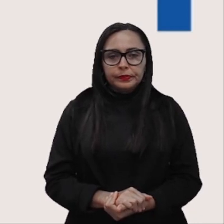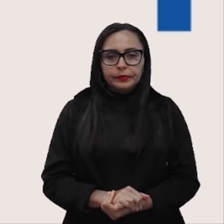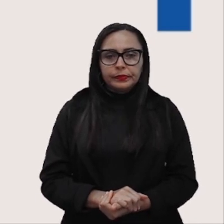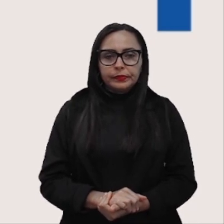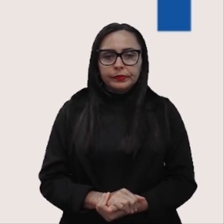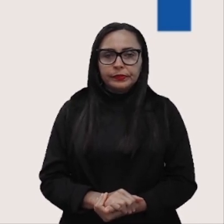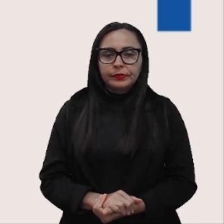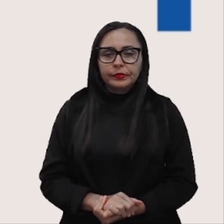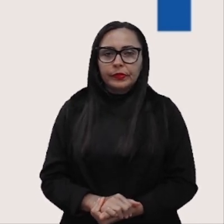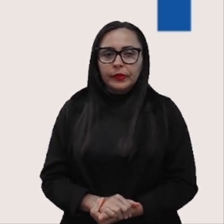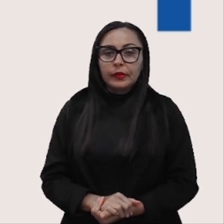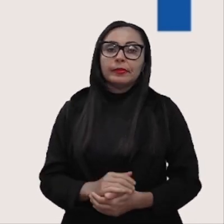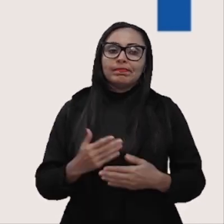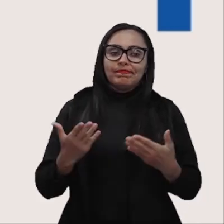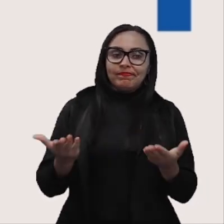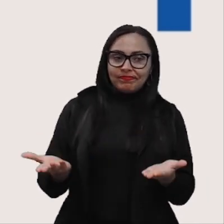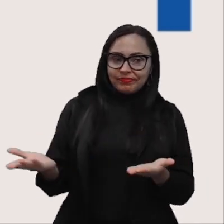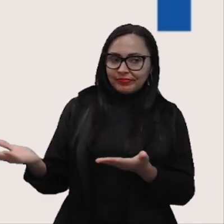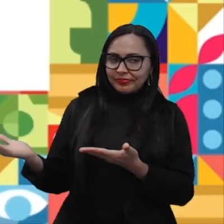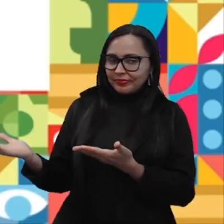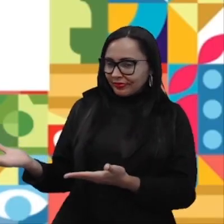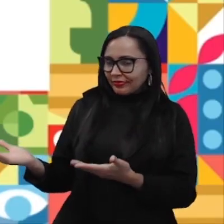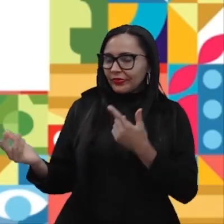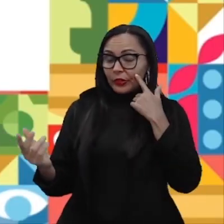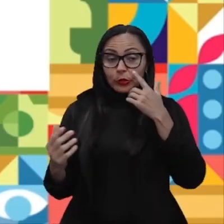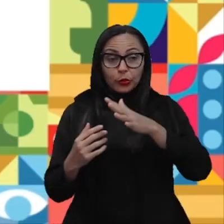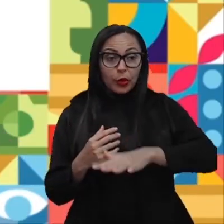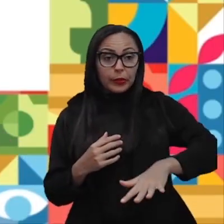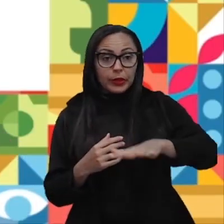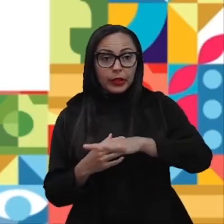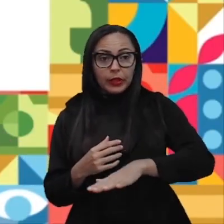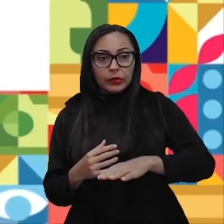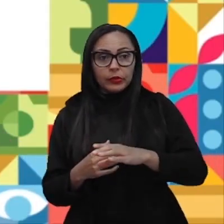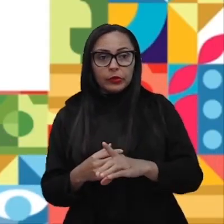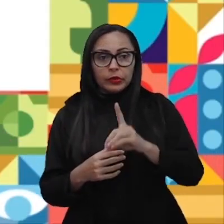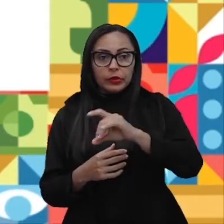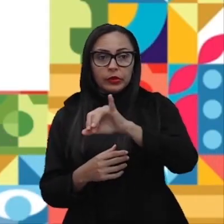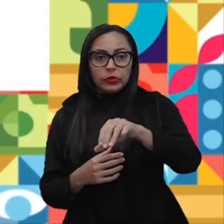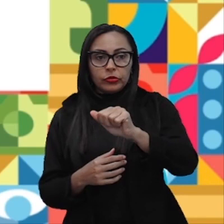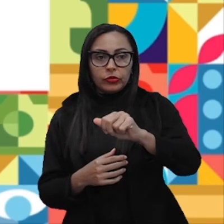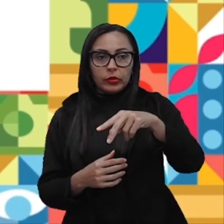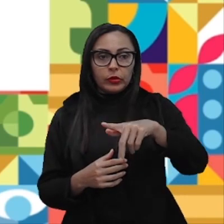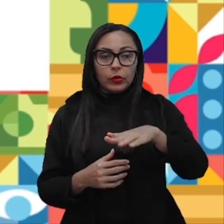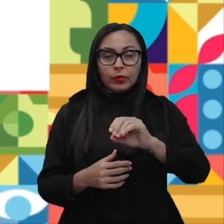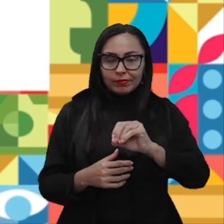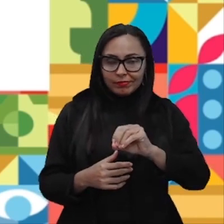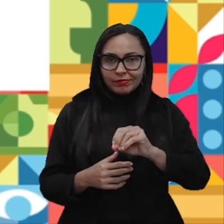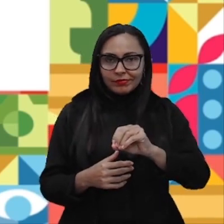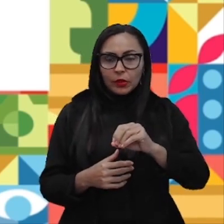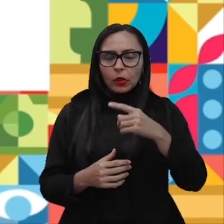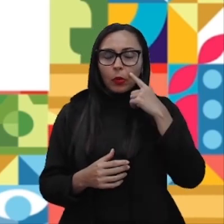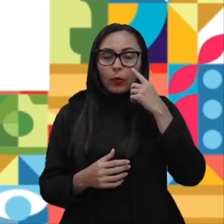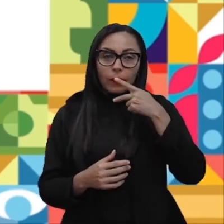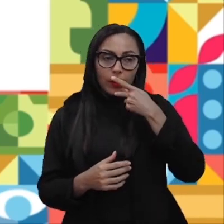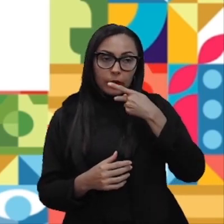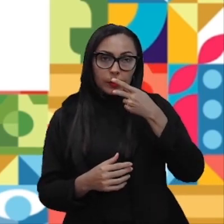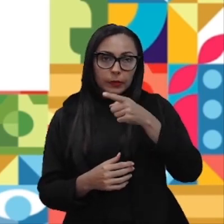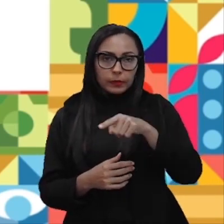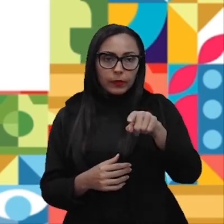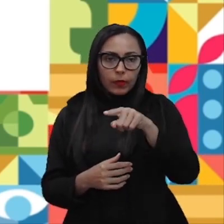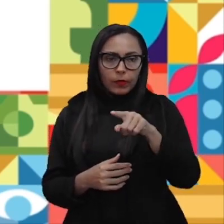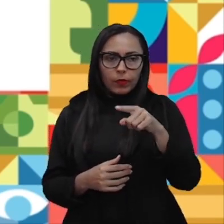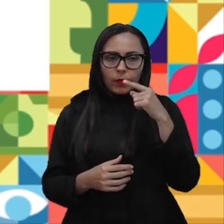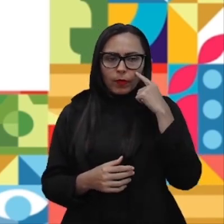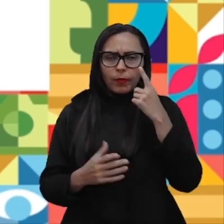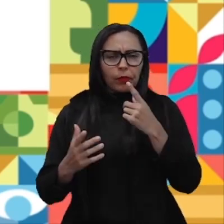Pronto, funcionamento do ambiente do Django. O Django, como eu falei para vocês, qual a origem do Django?